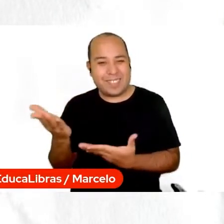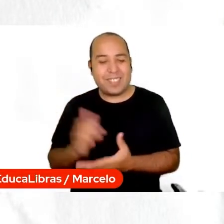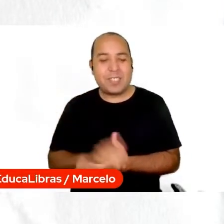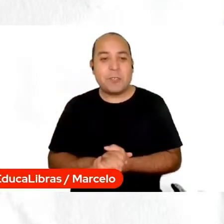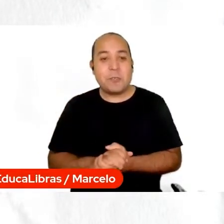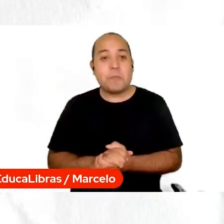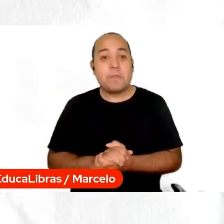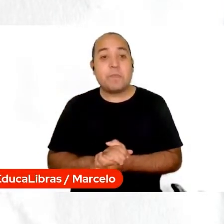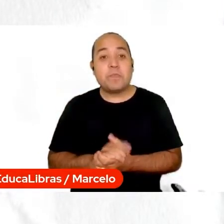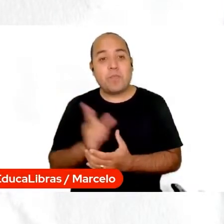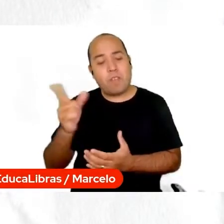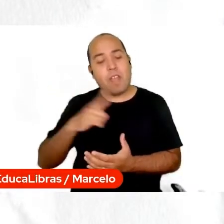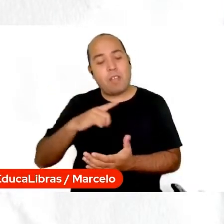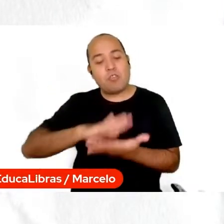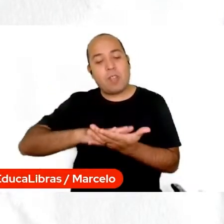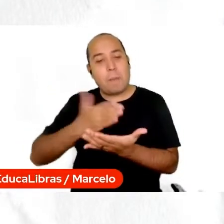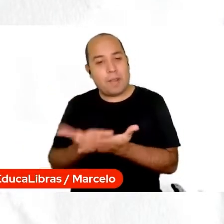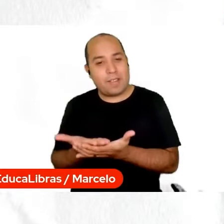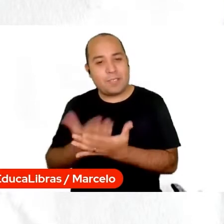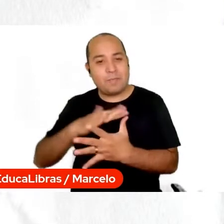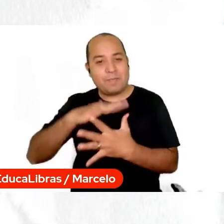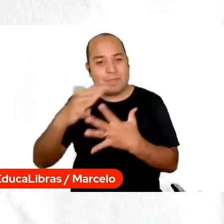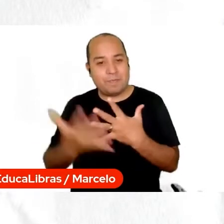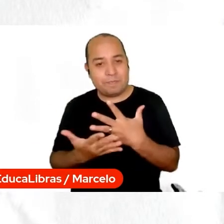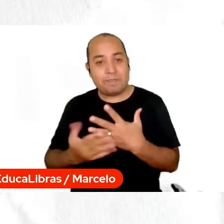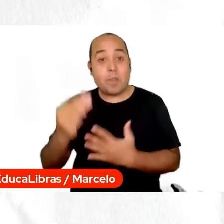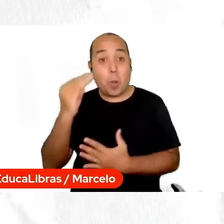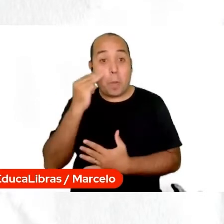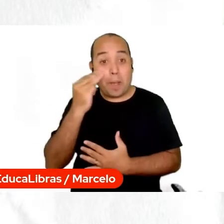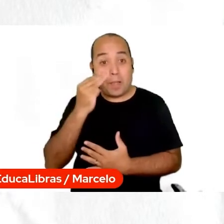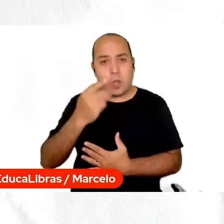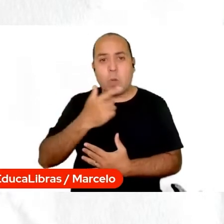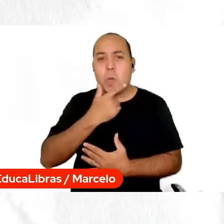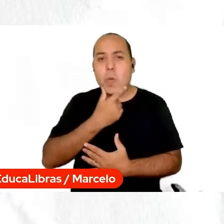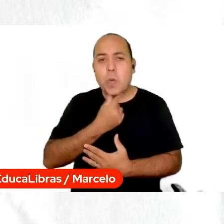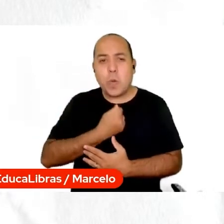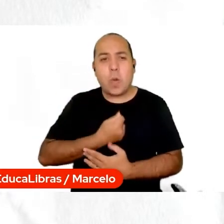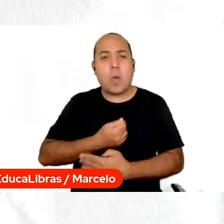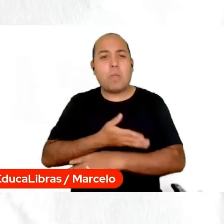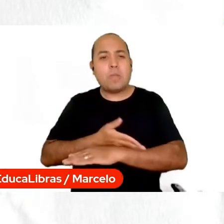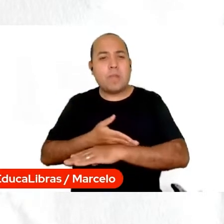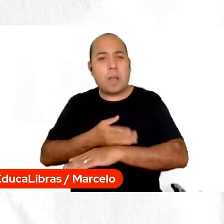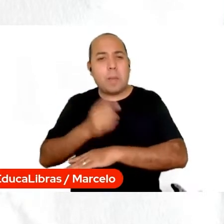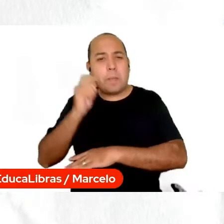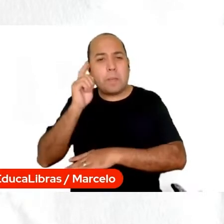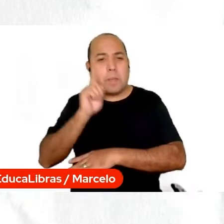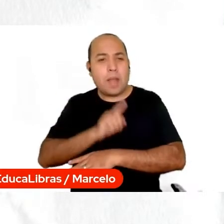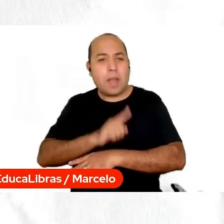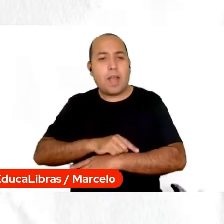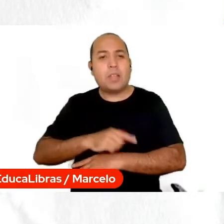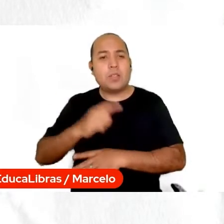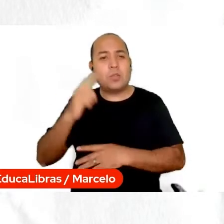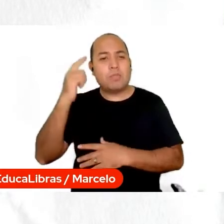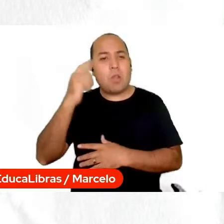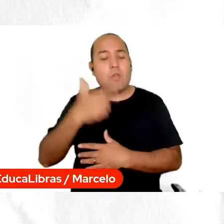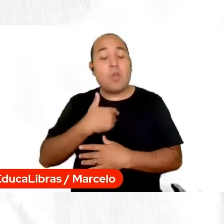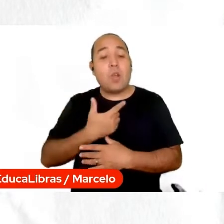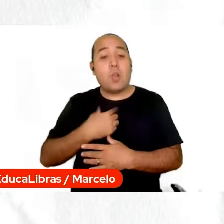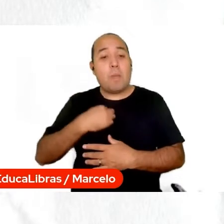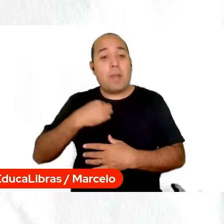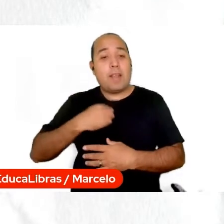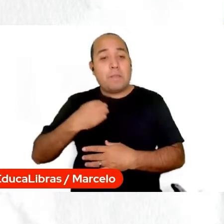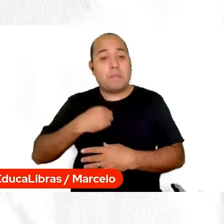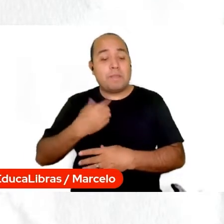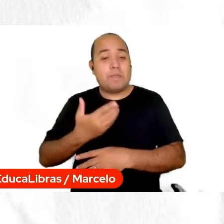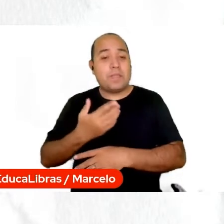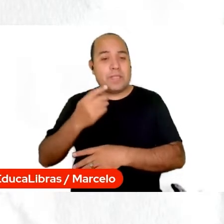fazendo a interpretação de Libras. O Marcelo é um homem pardo, calvo, usa uma camisa preta e tem um fundo neutro